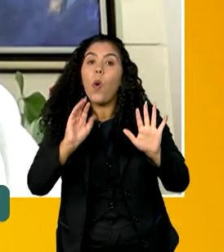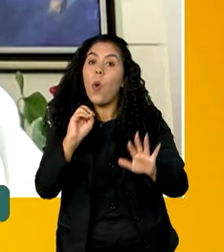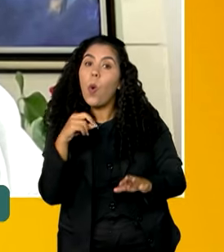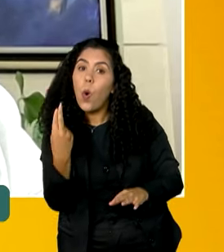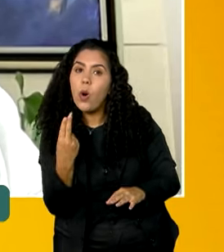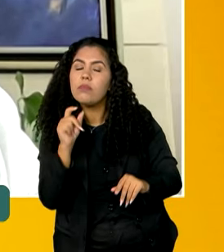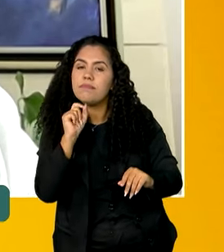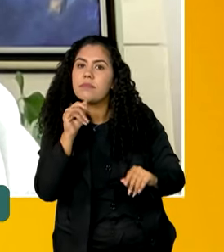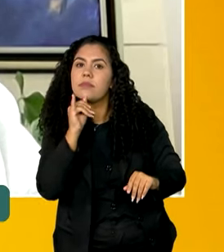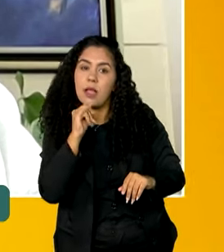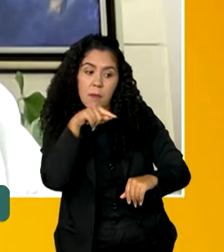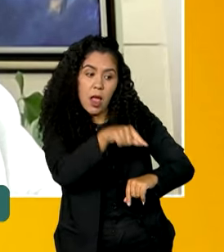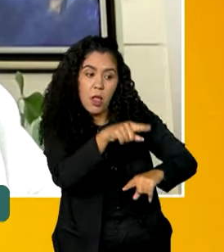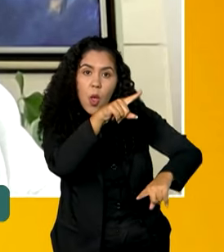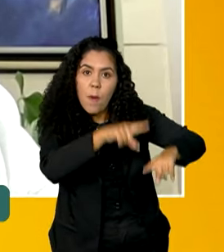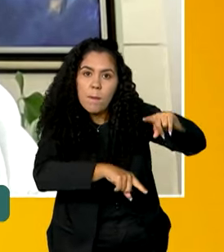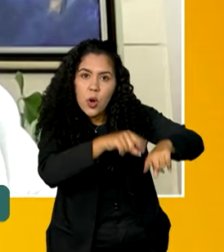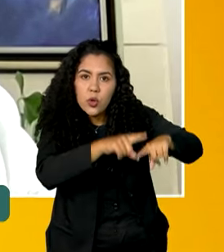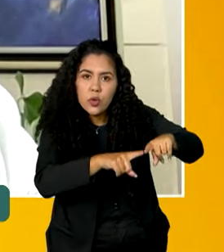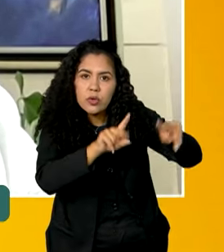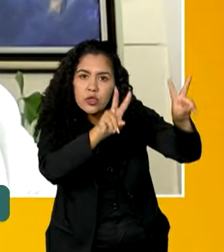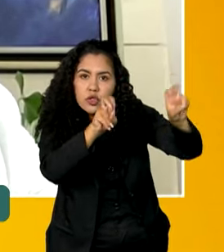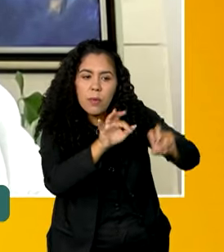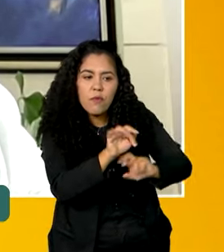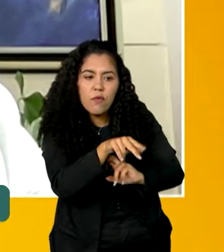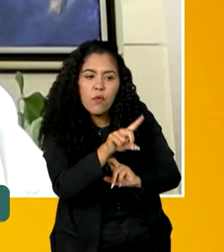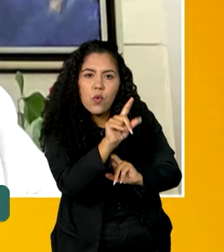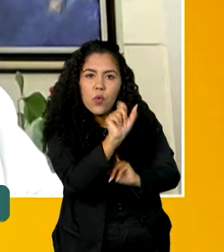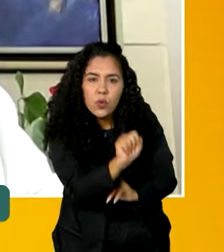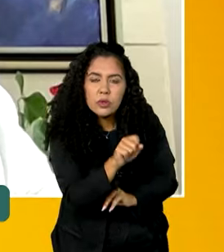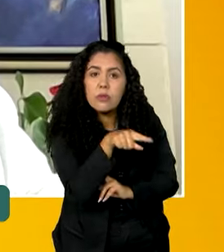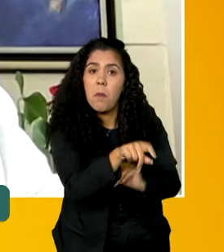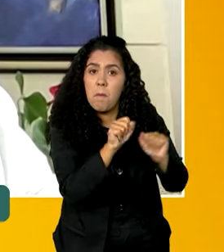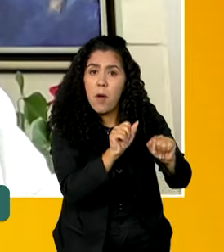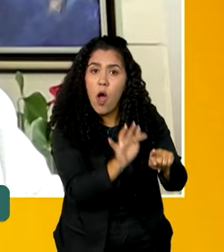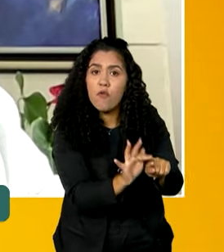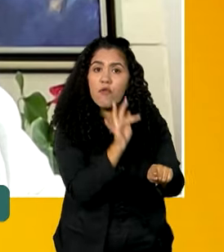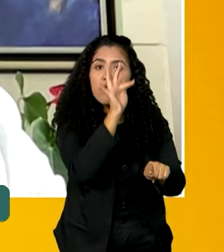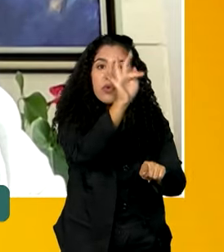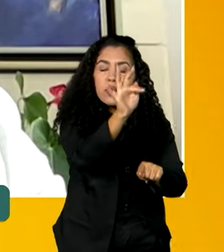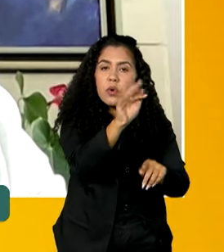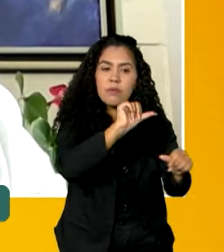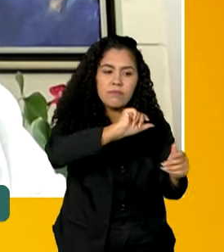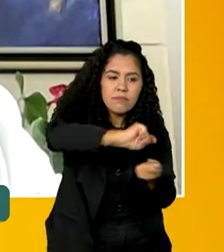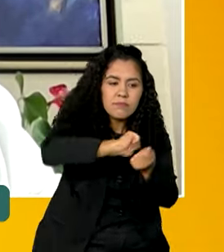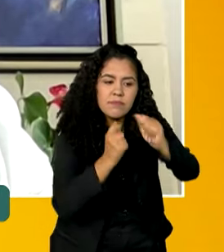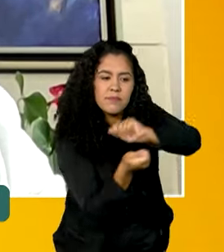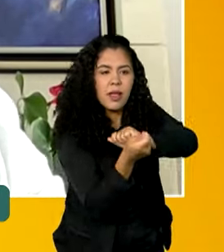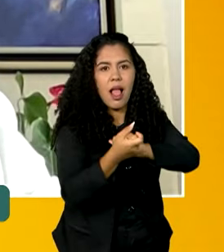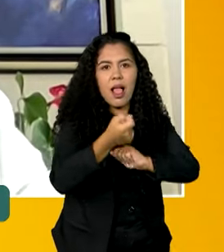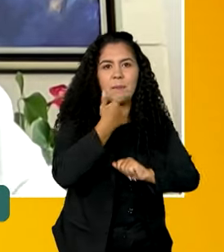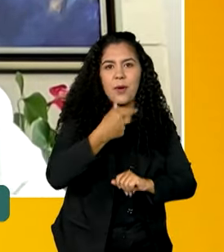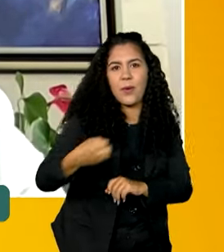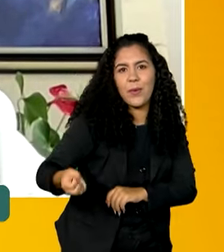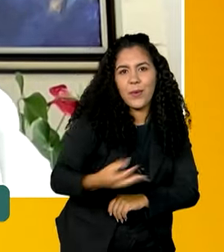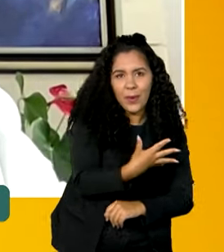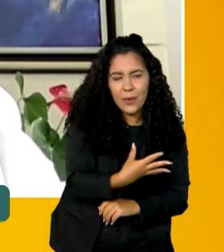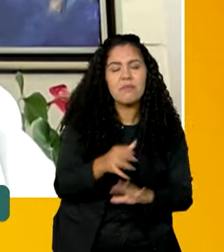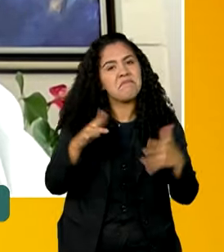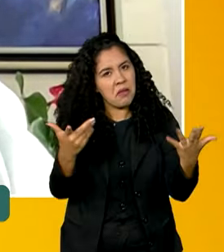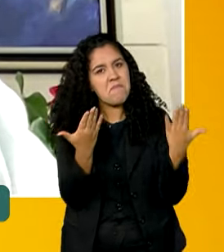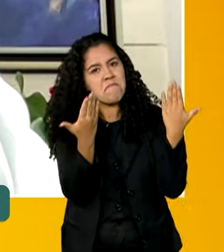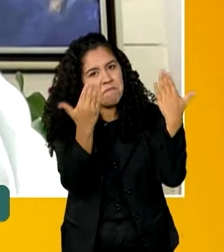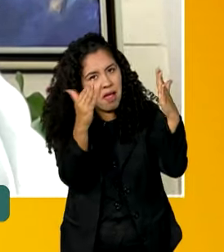produto de fungos podem ser, no futuro, novos medicamentos. Então, parabéns à